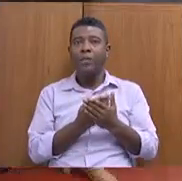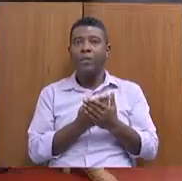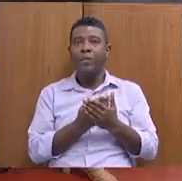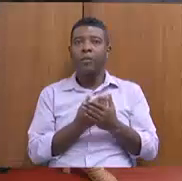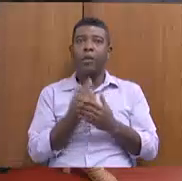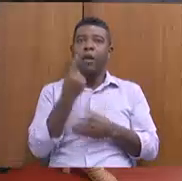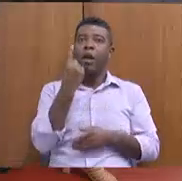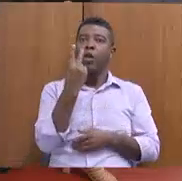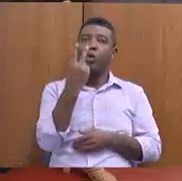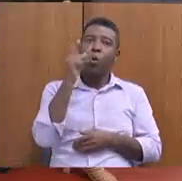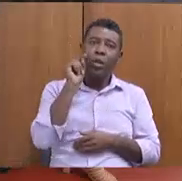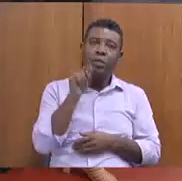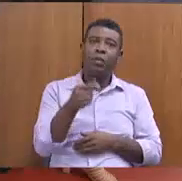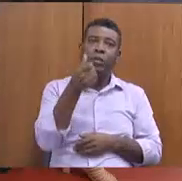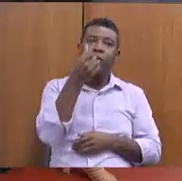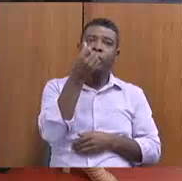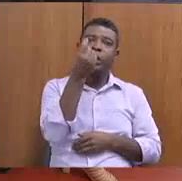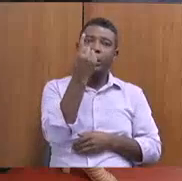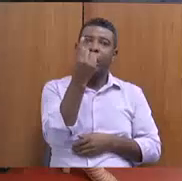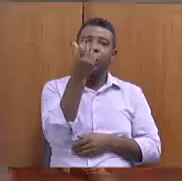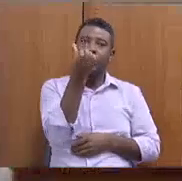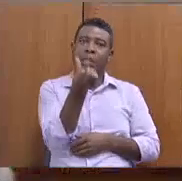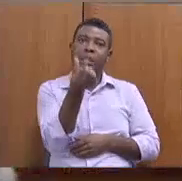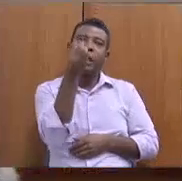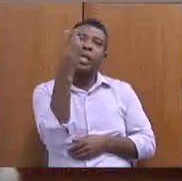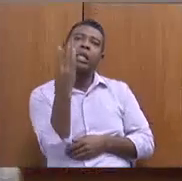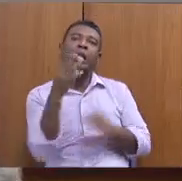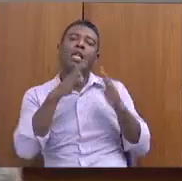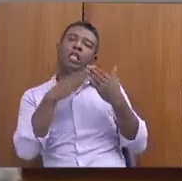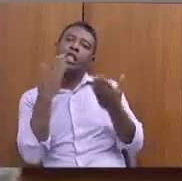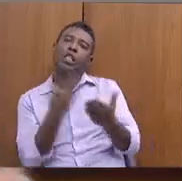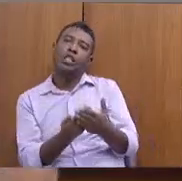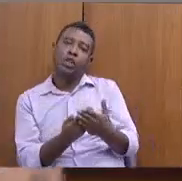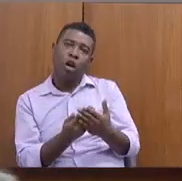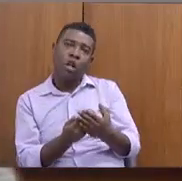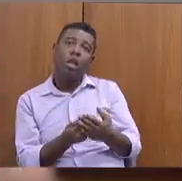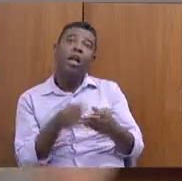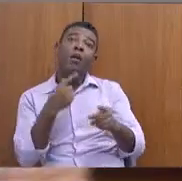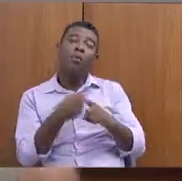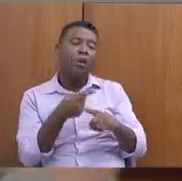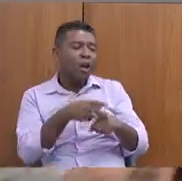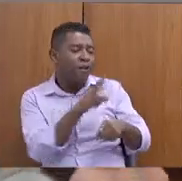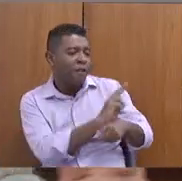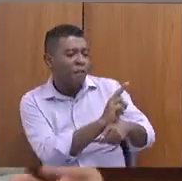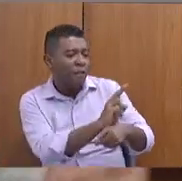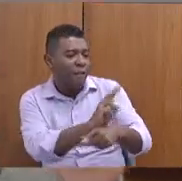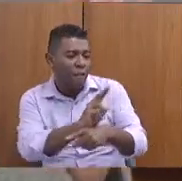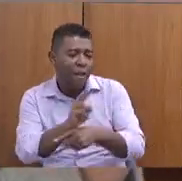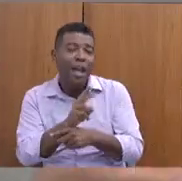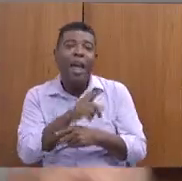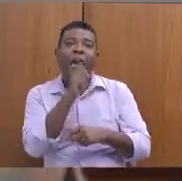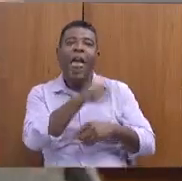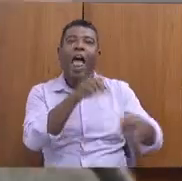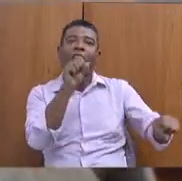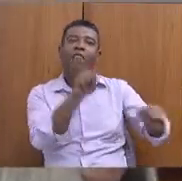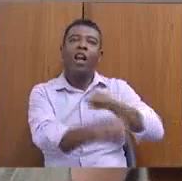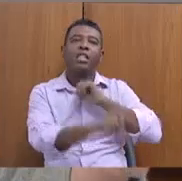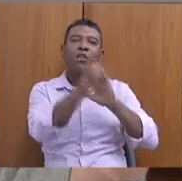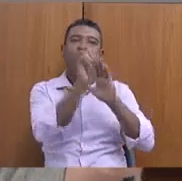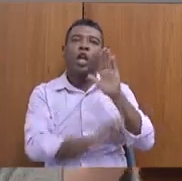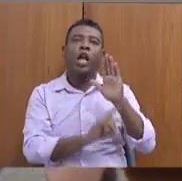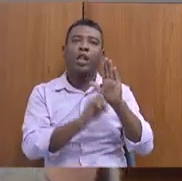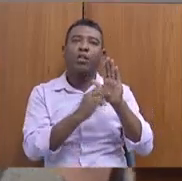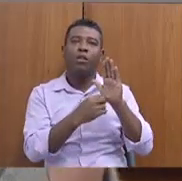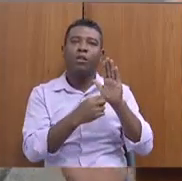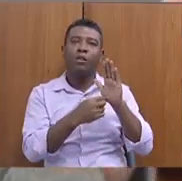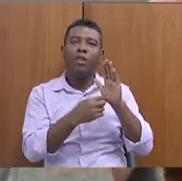2.163 escolas. Isso, para nós, é muito importante, porque monitora a violação de direitos que coloca dentro